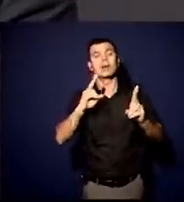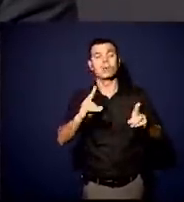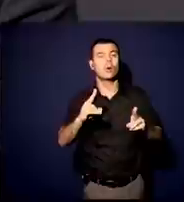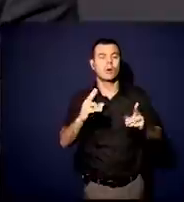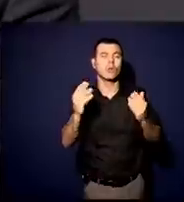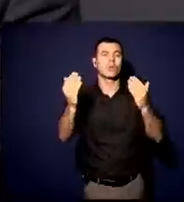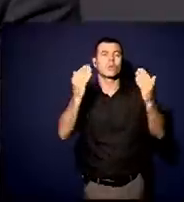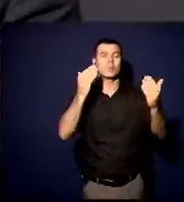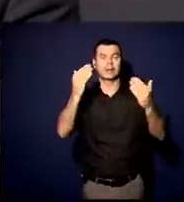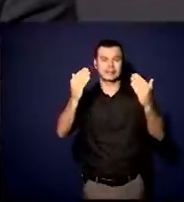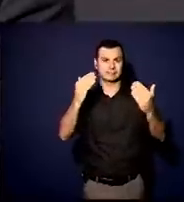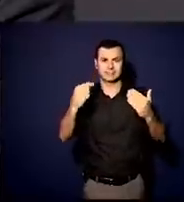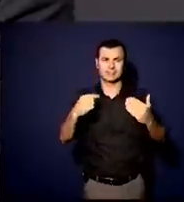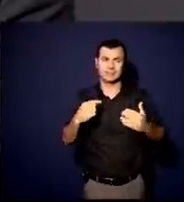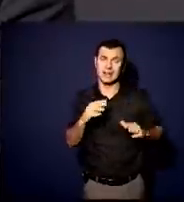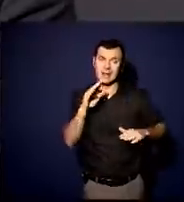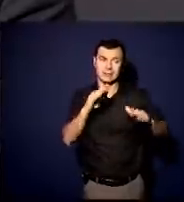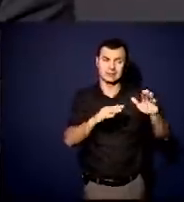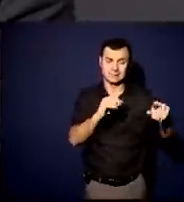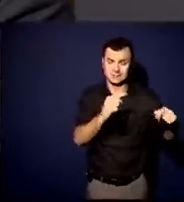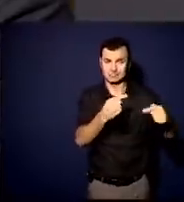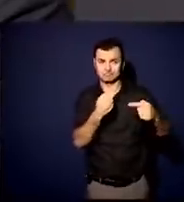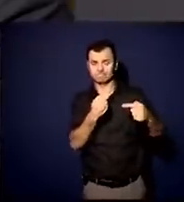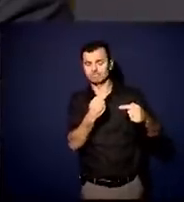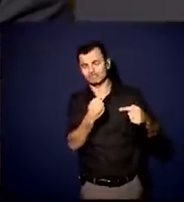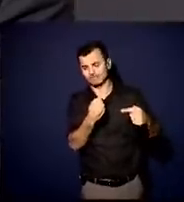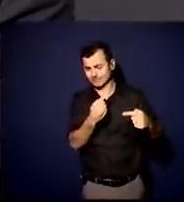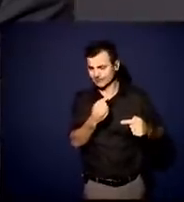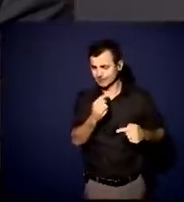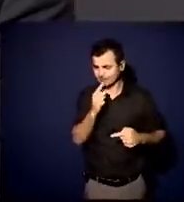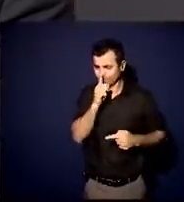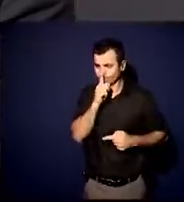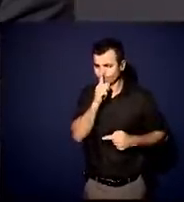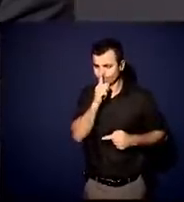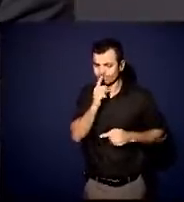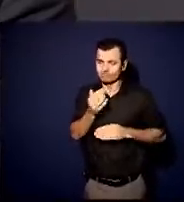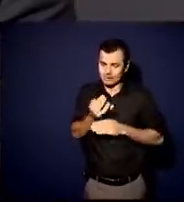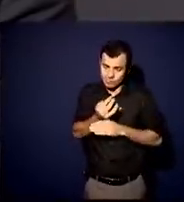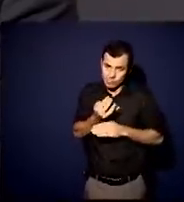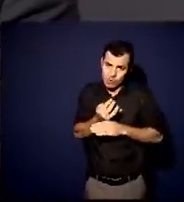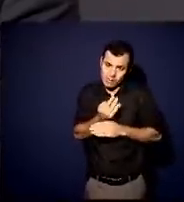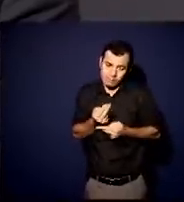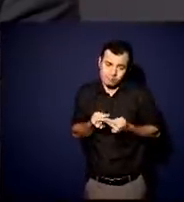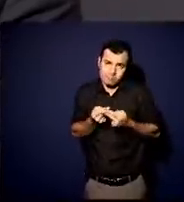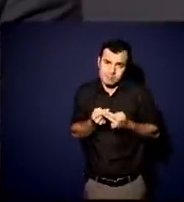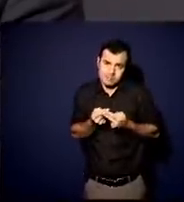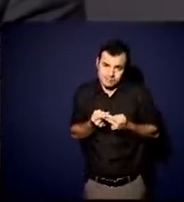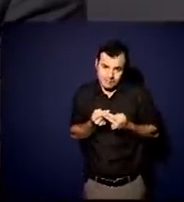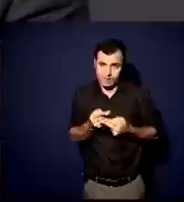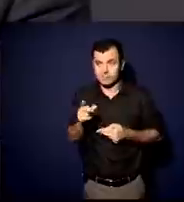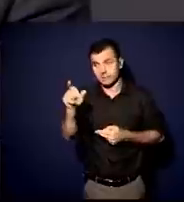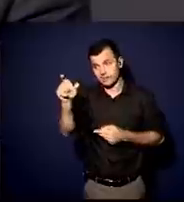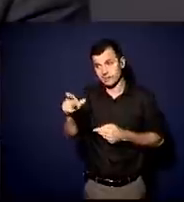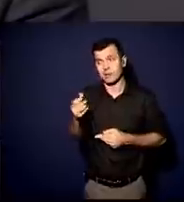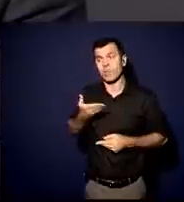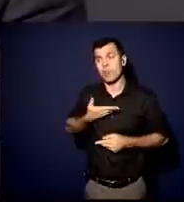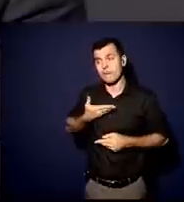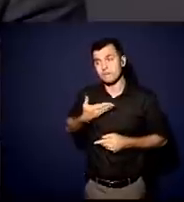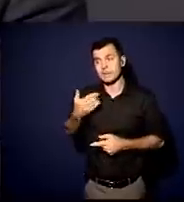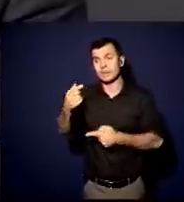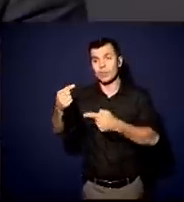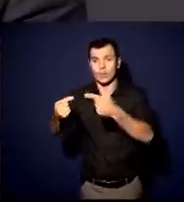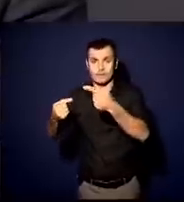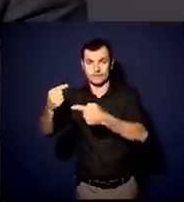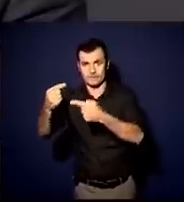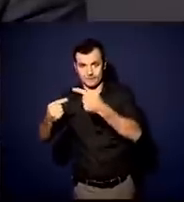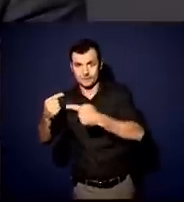gente tem que engolir. Faz parte do processo político, a gente tem que saber engolir os sapos, mas, como diz um amigo meu na política, a gente engole o sapo, mas não engole o